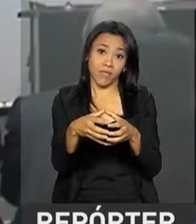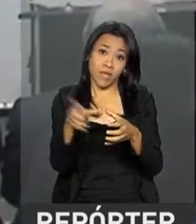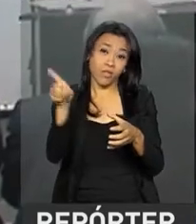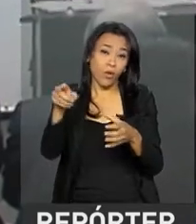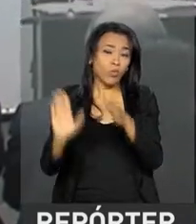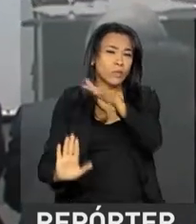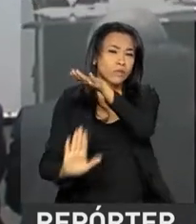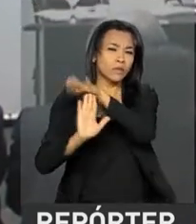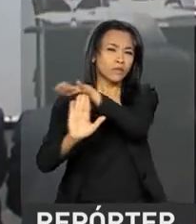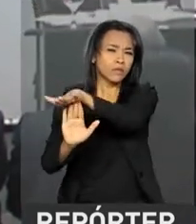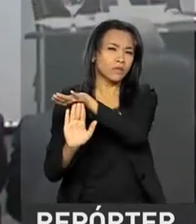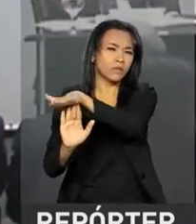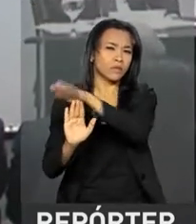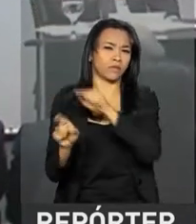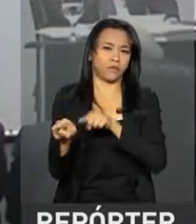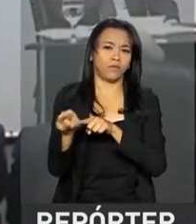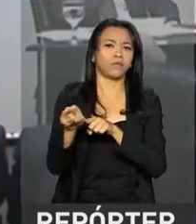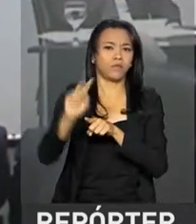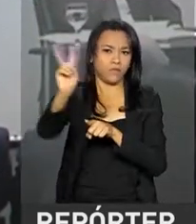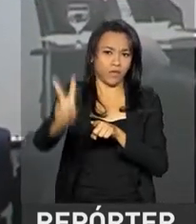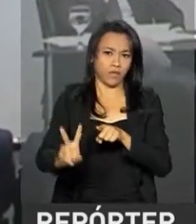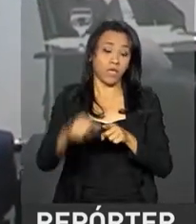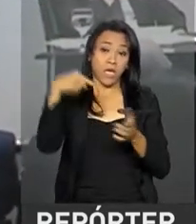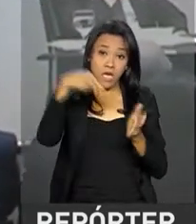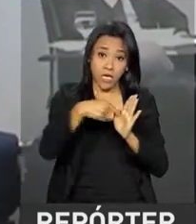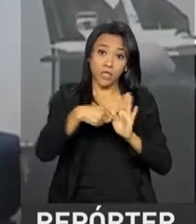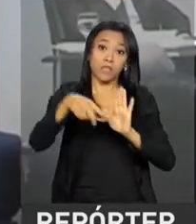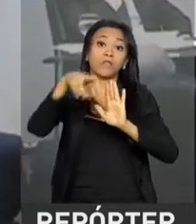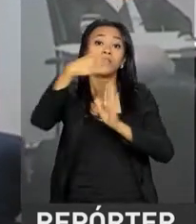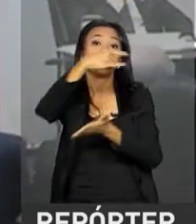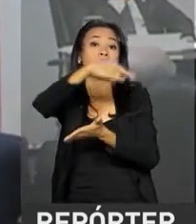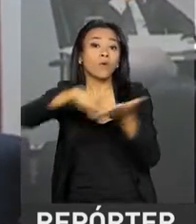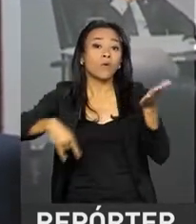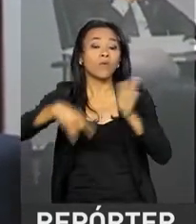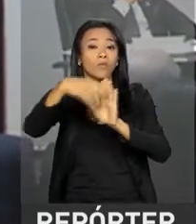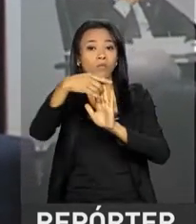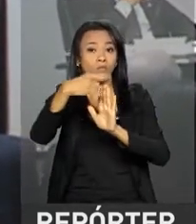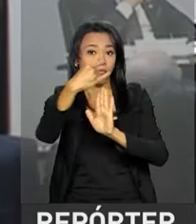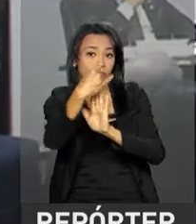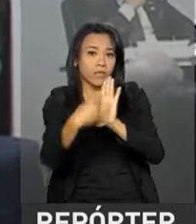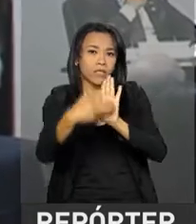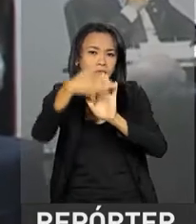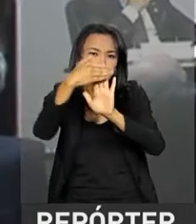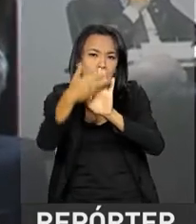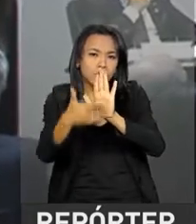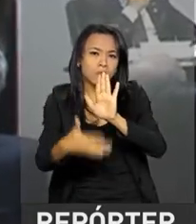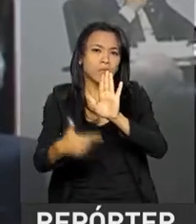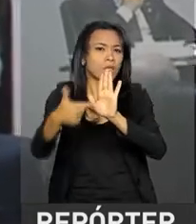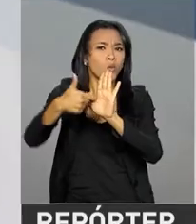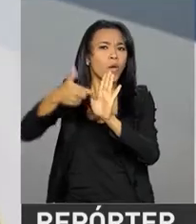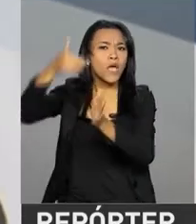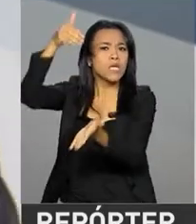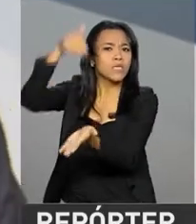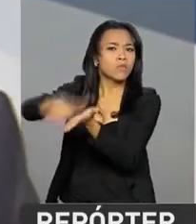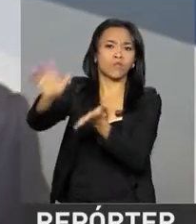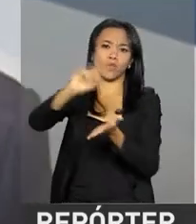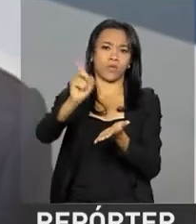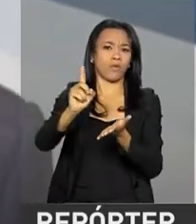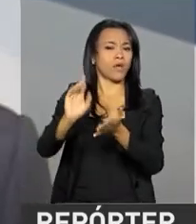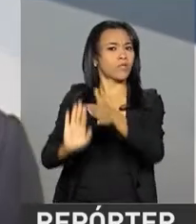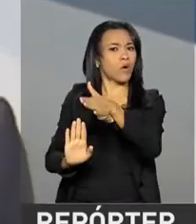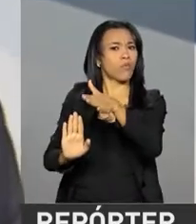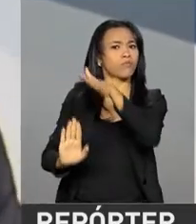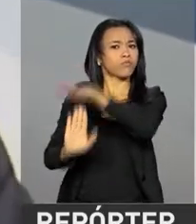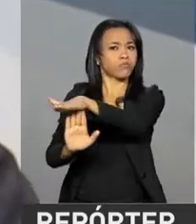suspensão. O protocolo de Ushuaia não prevê a expulsão. A aplicação da